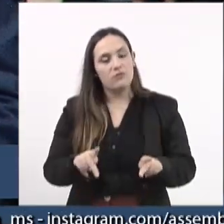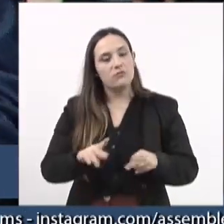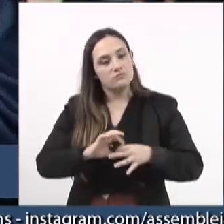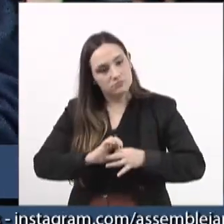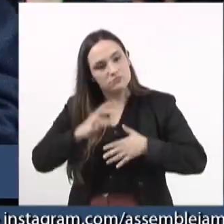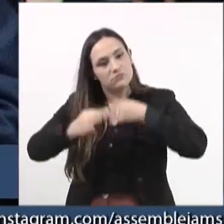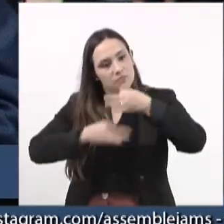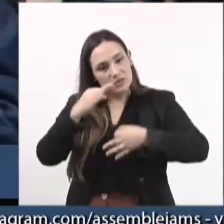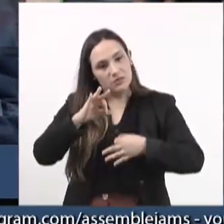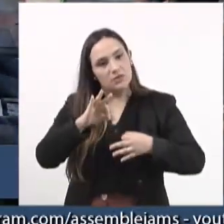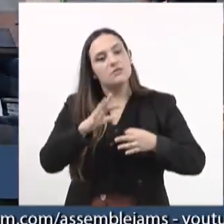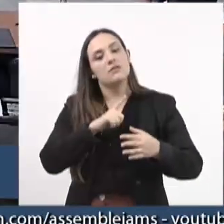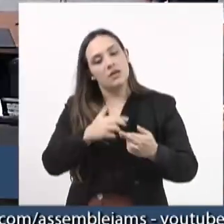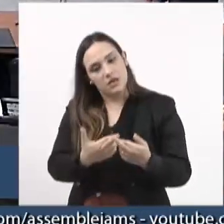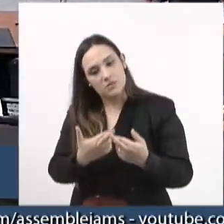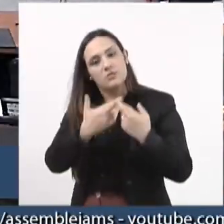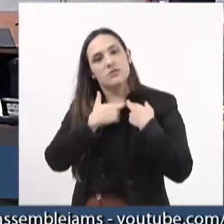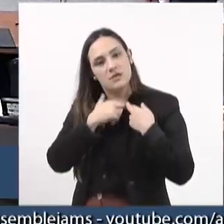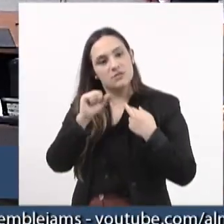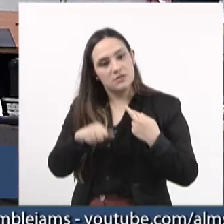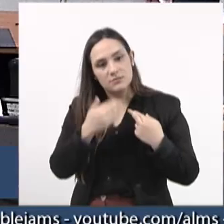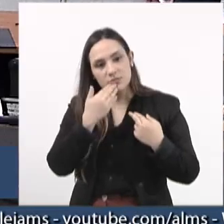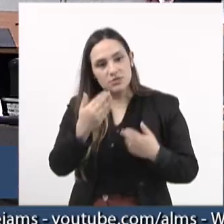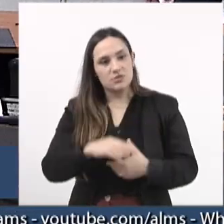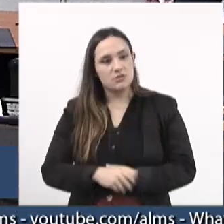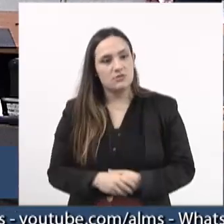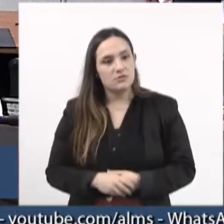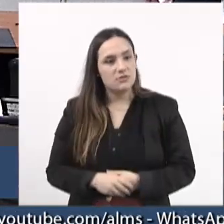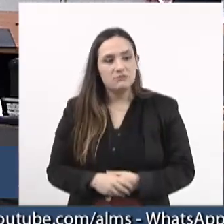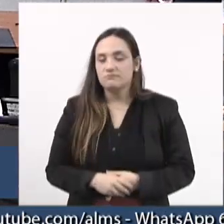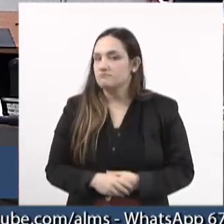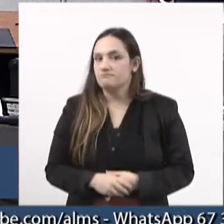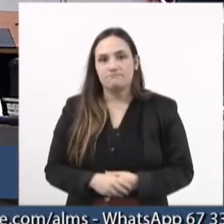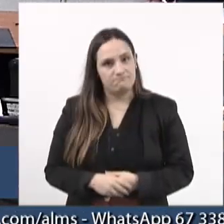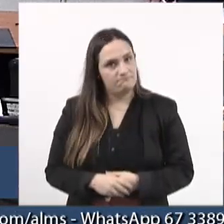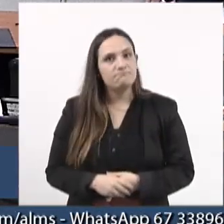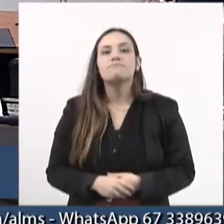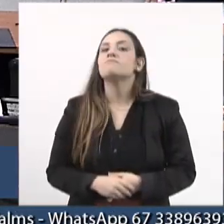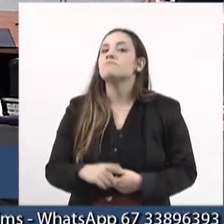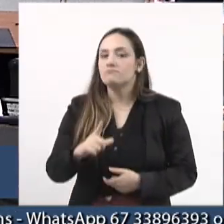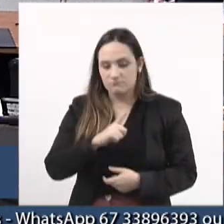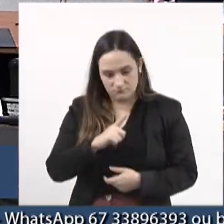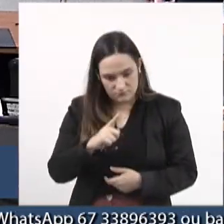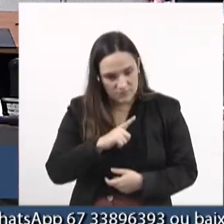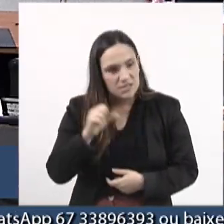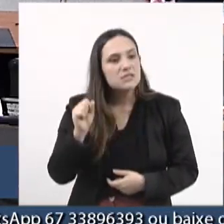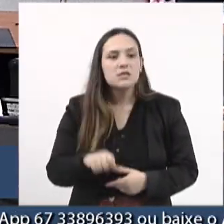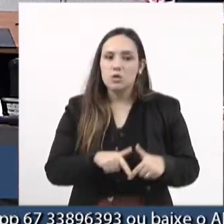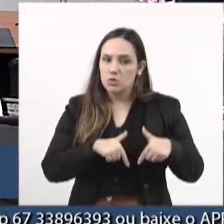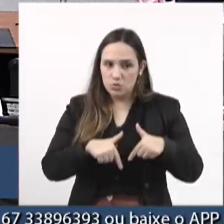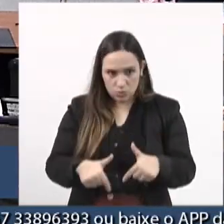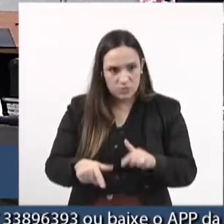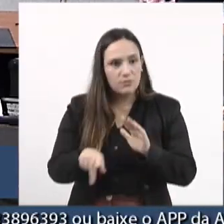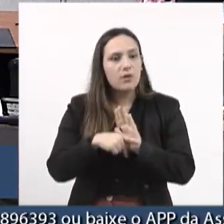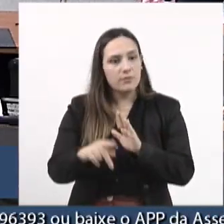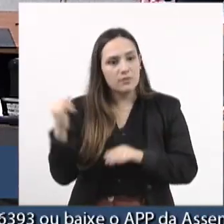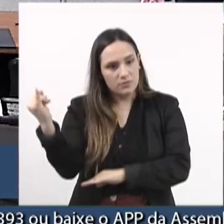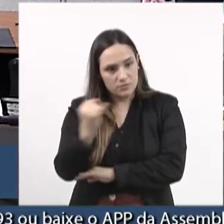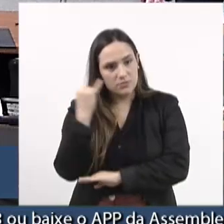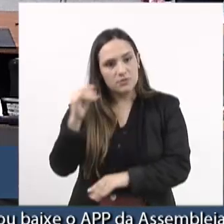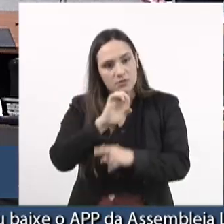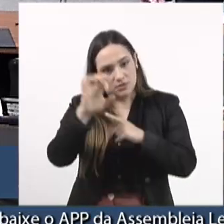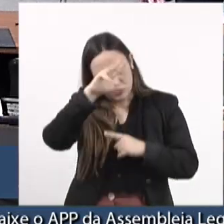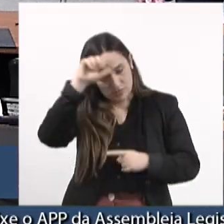os pleitos com responsabilidade, e não vai faltar ao pleito dessa categoria tão importante para o Mato Grosso do Sul. Está